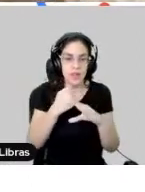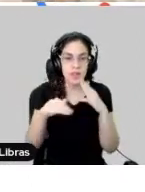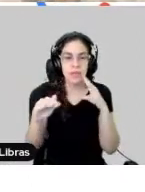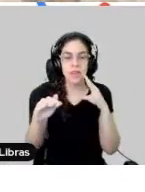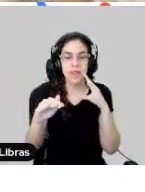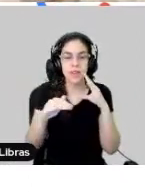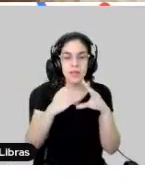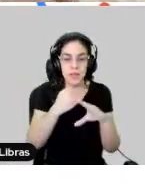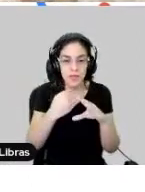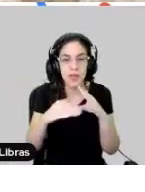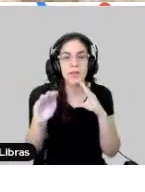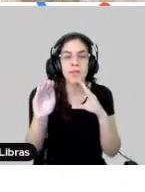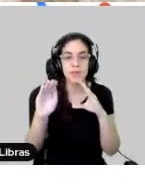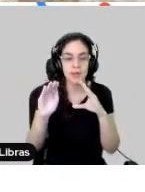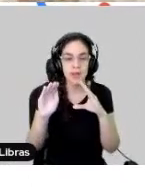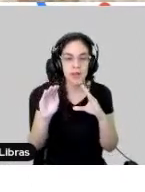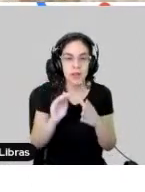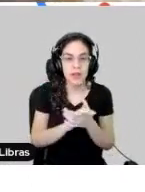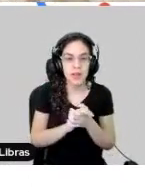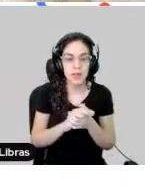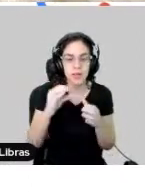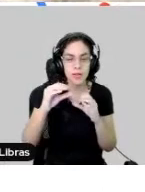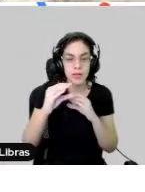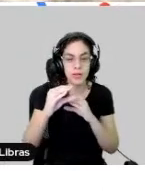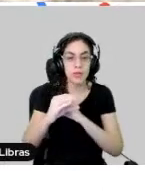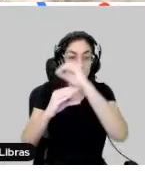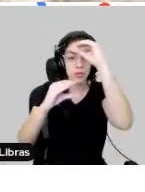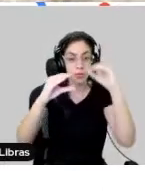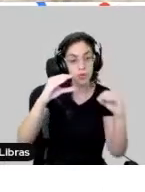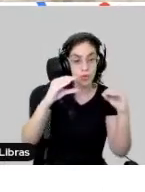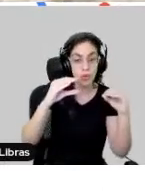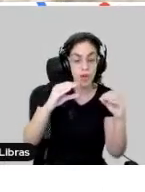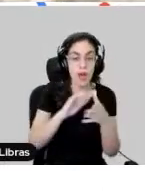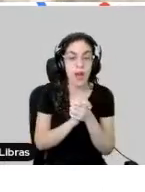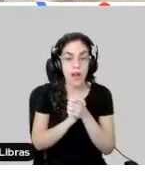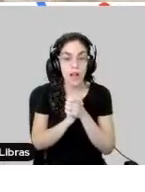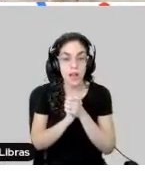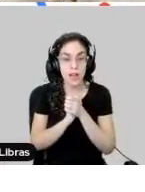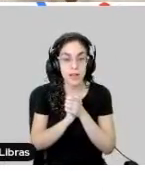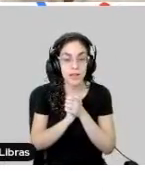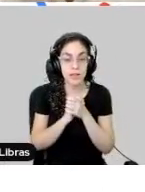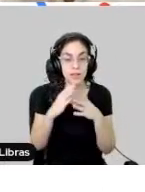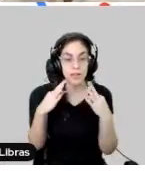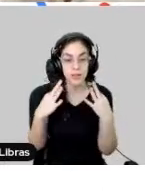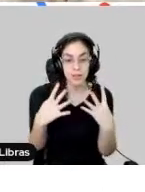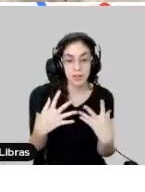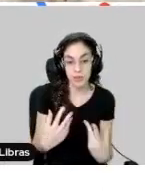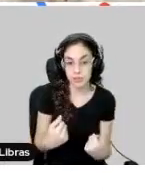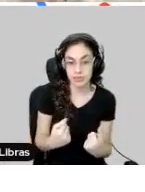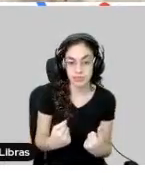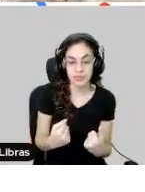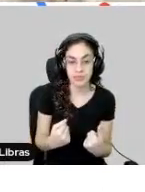e-mail que eles sempre usam é o e-mail do Google for Education. E também, tudo acontece nos